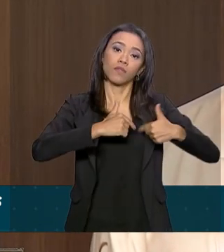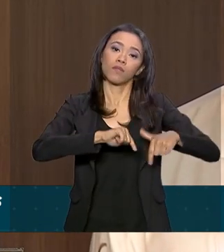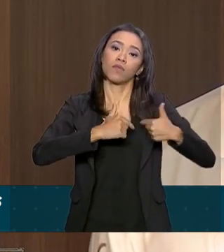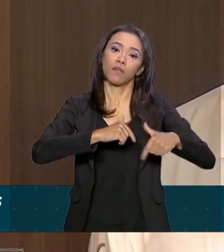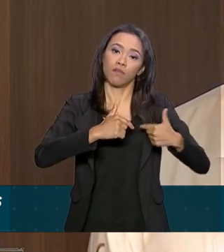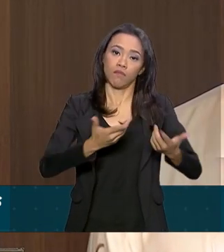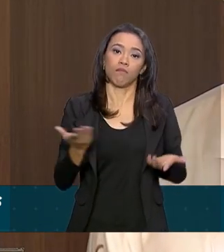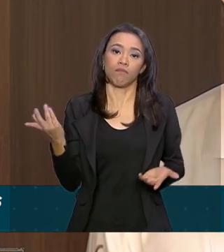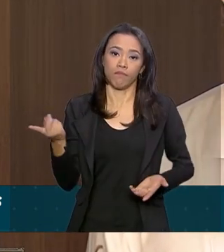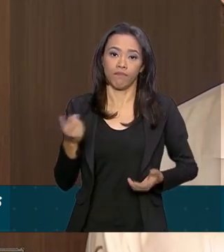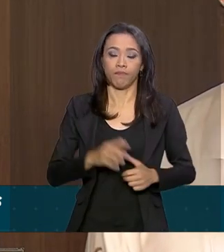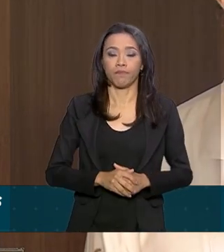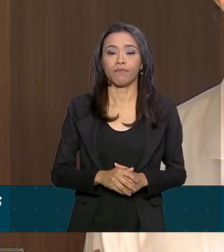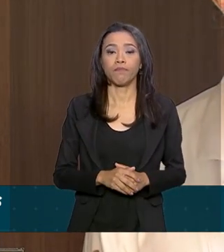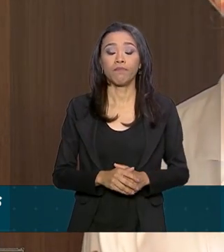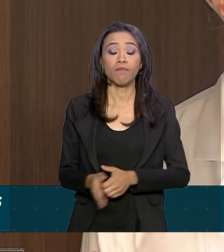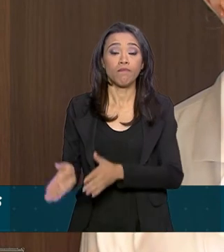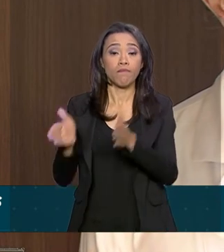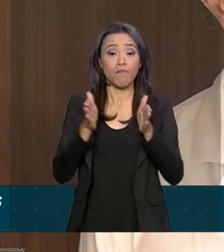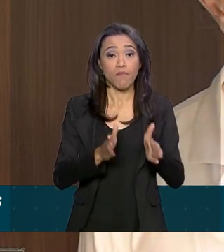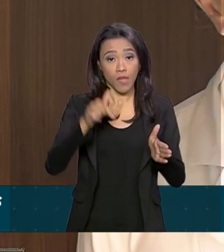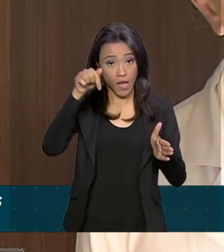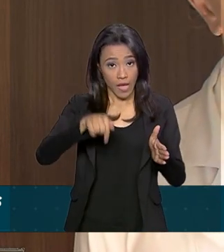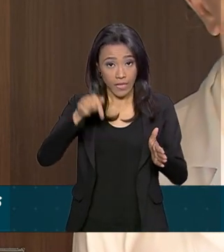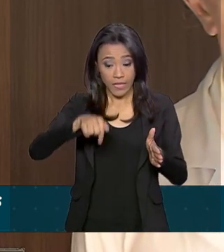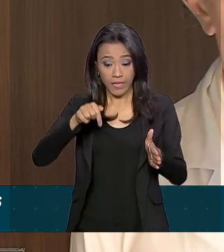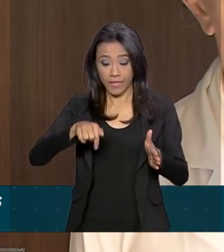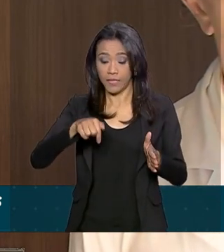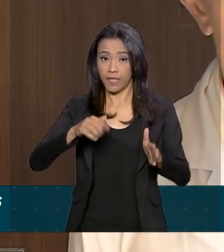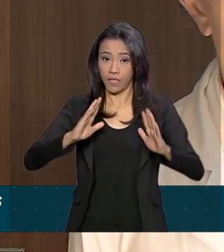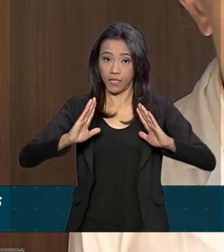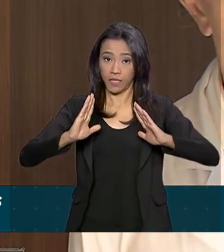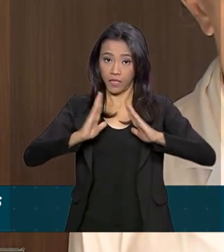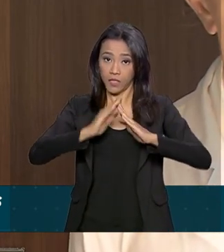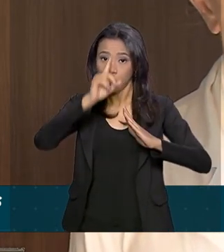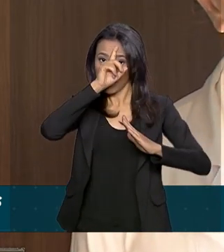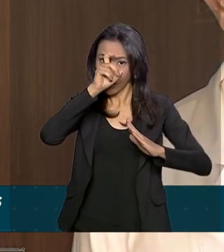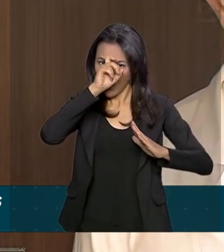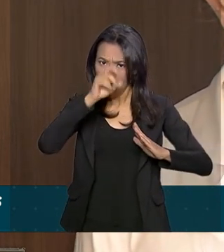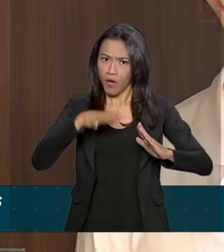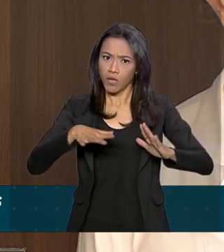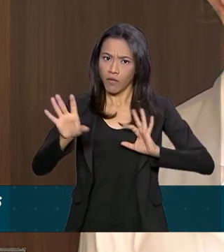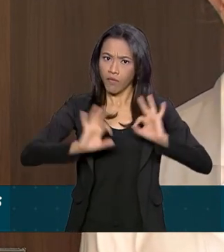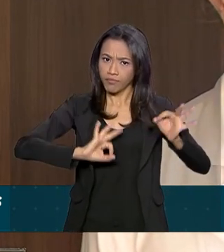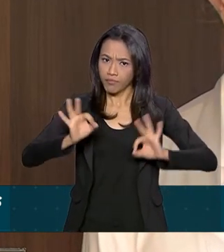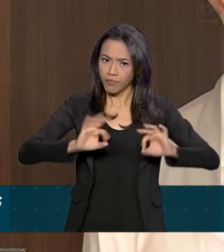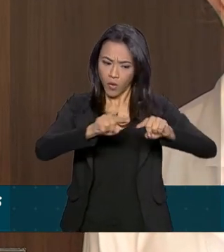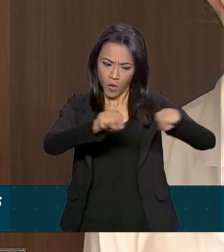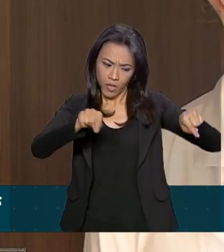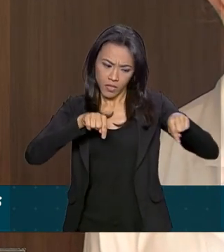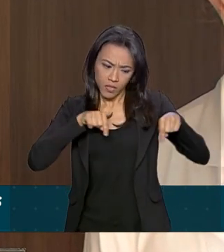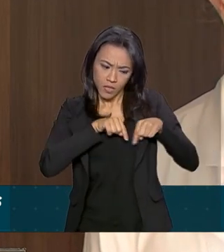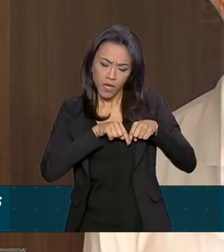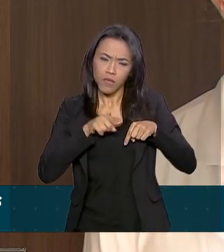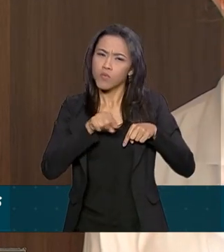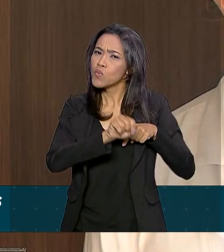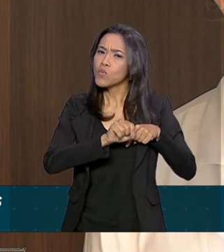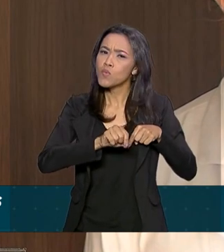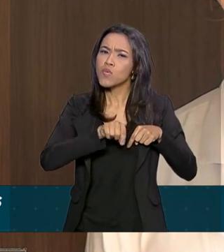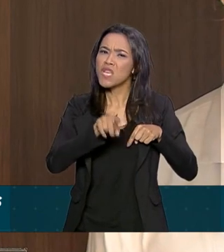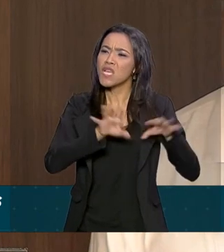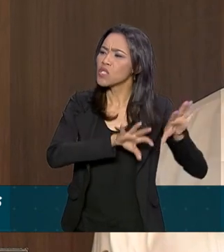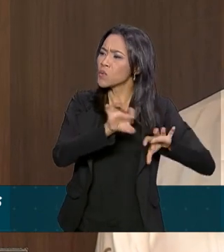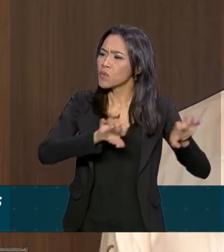dúvida. Aqui do hospital mesmo, nessa ala que já estava reservada para o presidente despachar, o senhor poderia descrever um pouco o que é essa